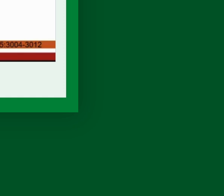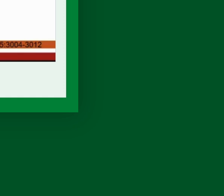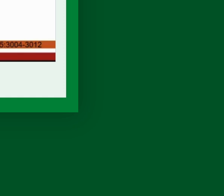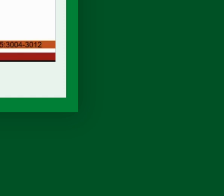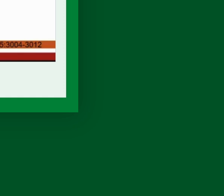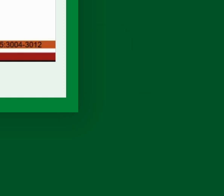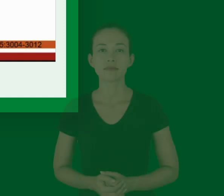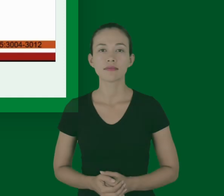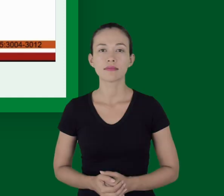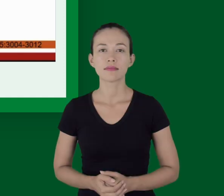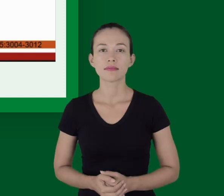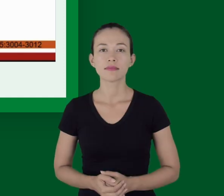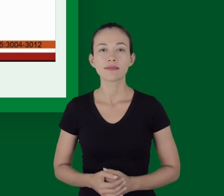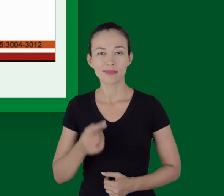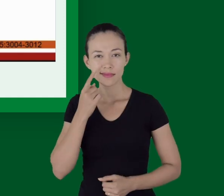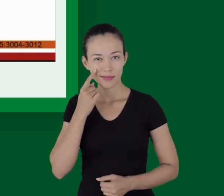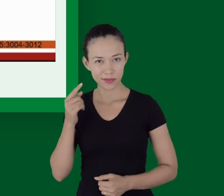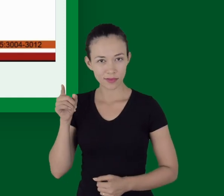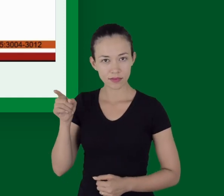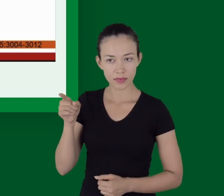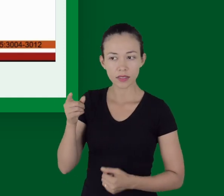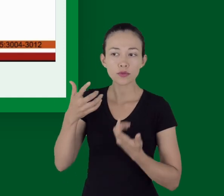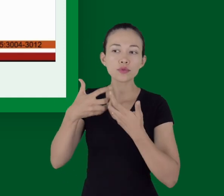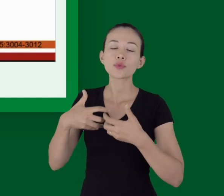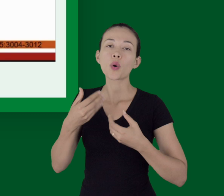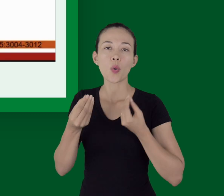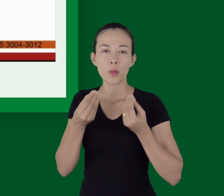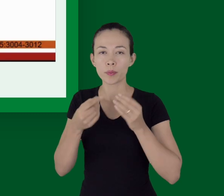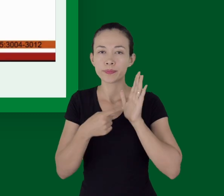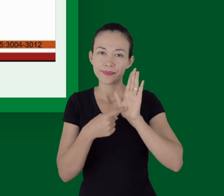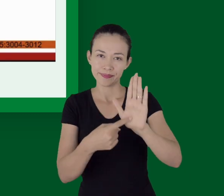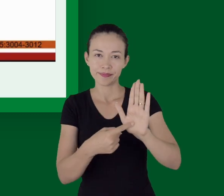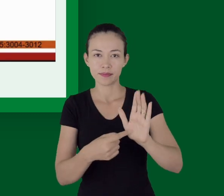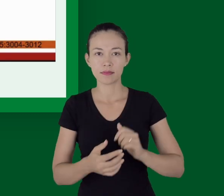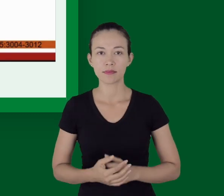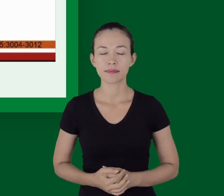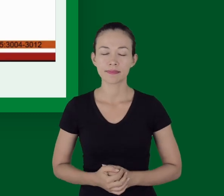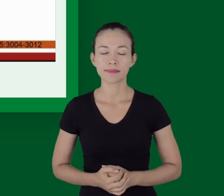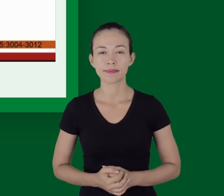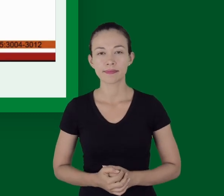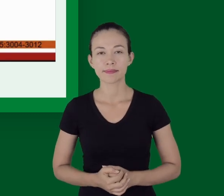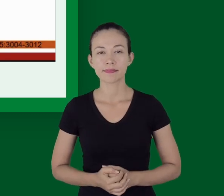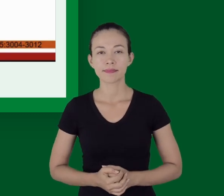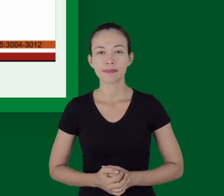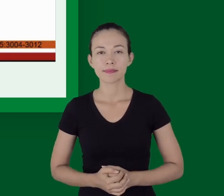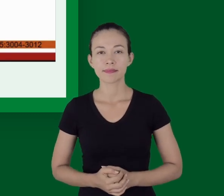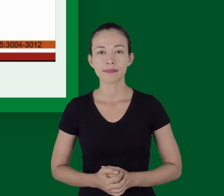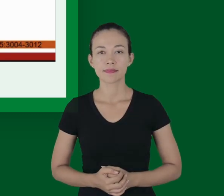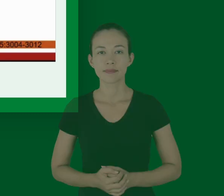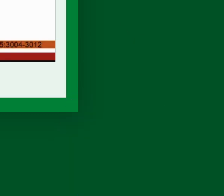Aqui a gente tem a foto do Lucas, que é um dos dispositivos de compressão. Eu vou mostrar para vocês no funcionamento.